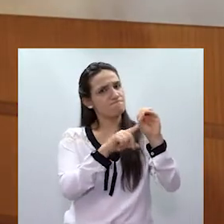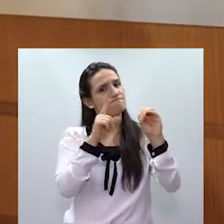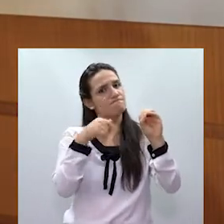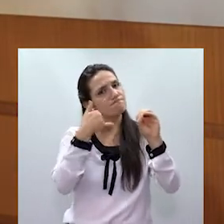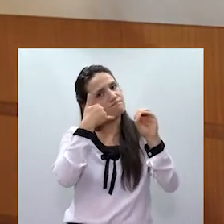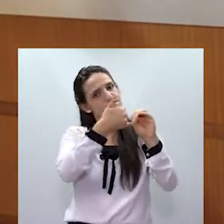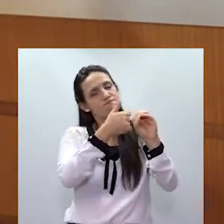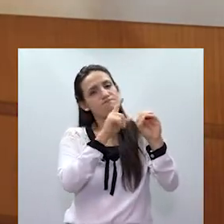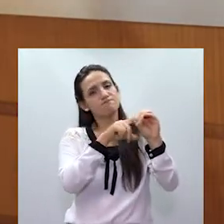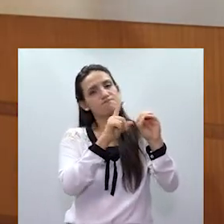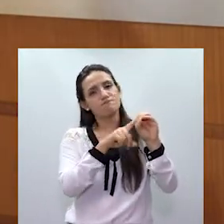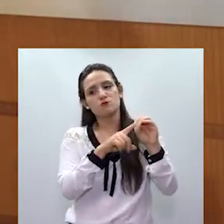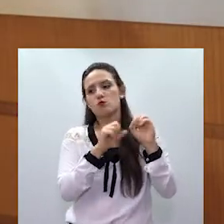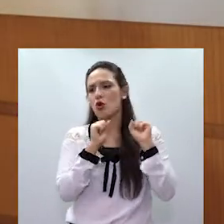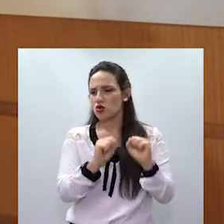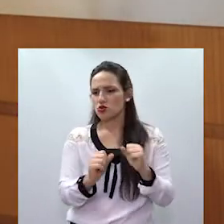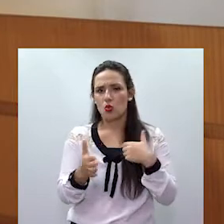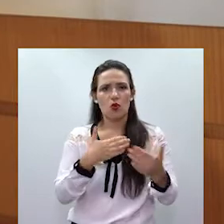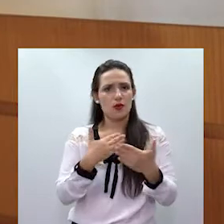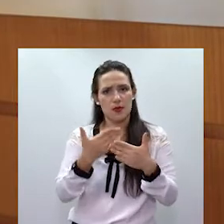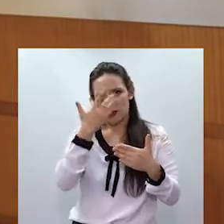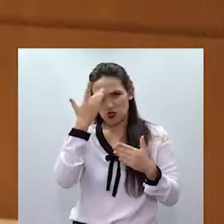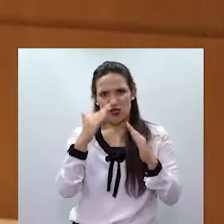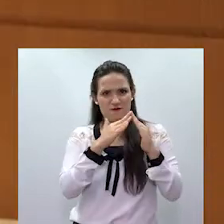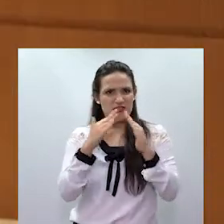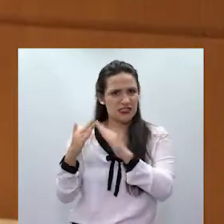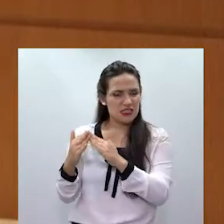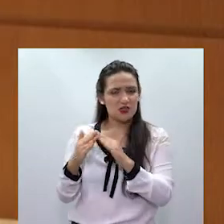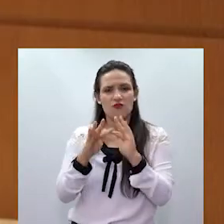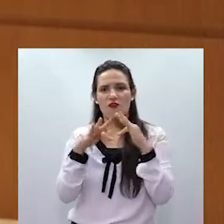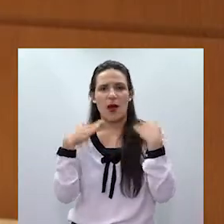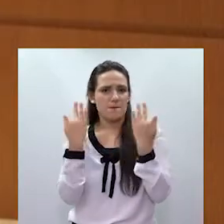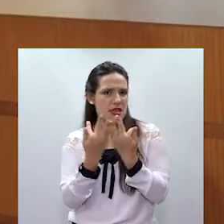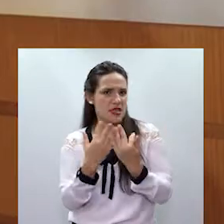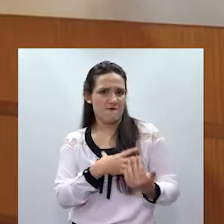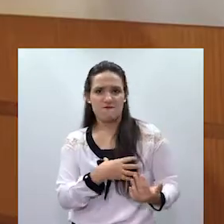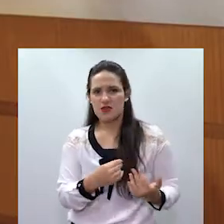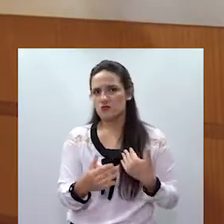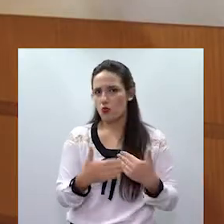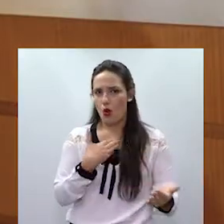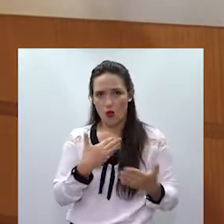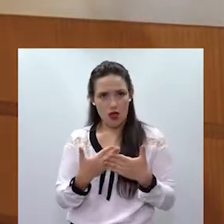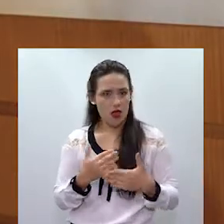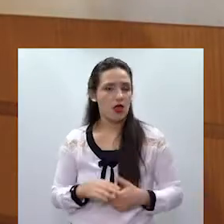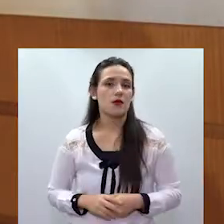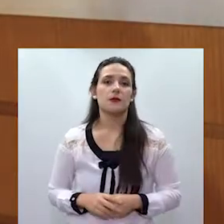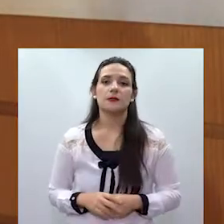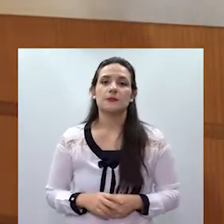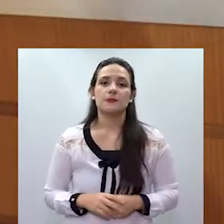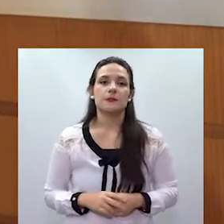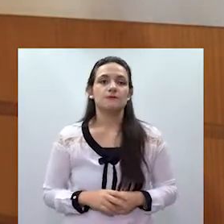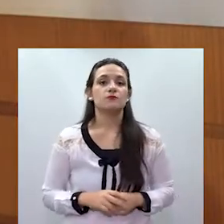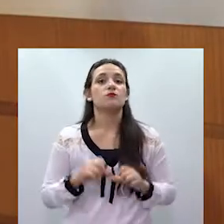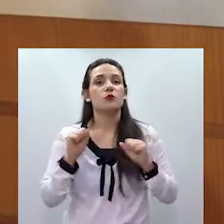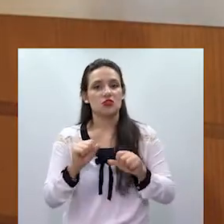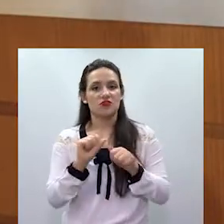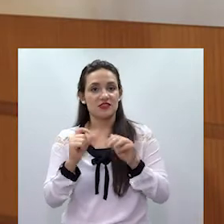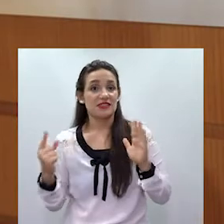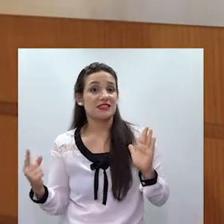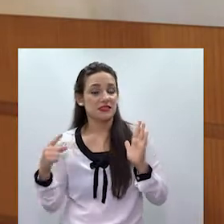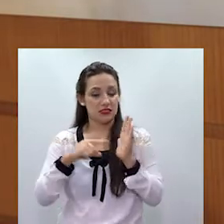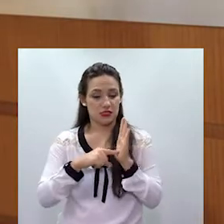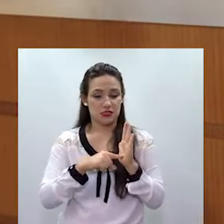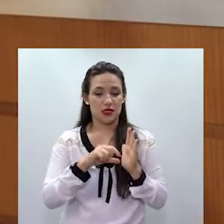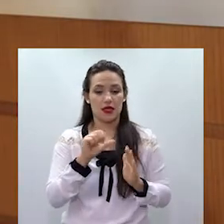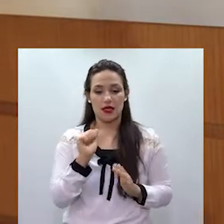também é um telefone onde as pessoas, os vizinhos, os familiares, podem fazer denúncias, popularmente chamadas